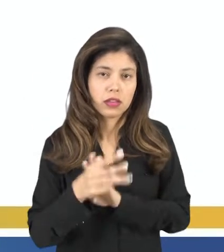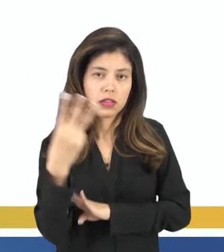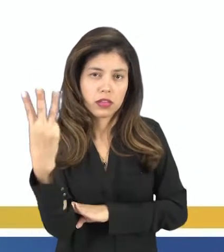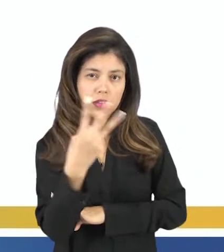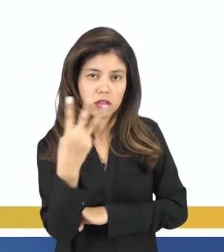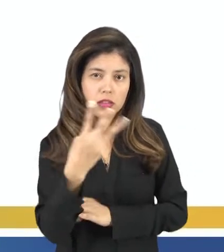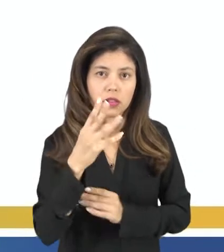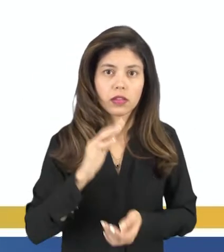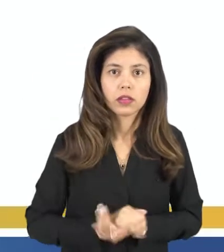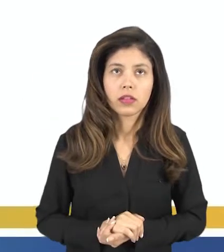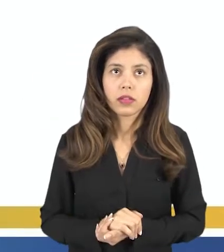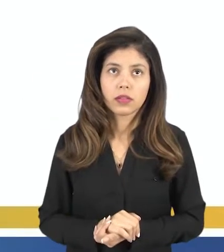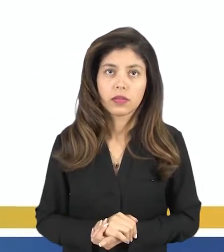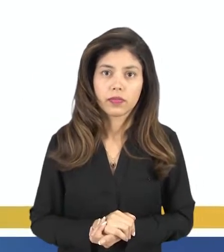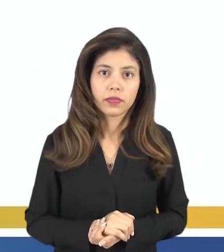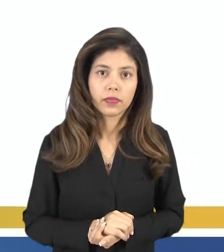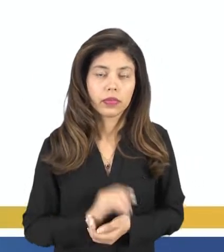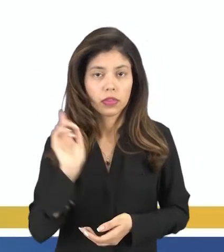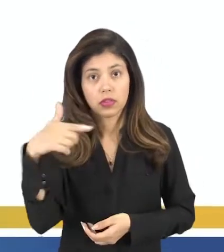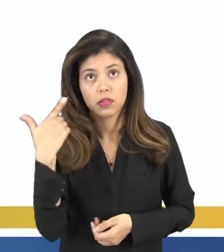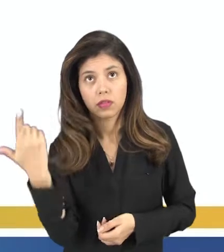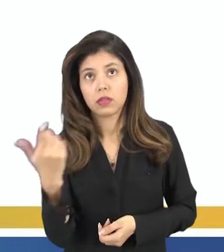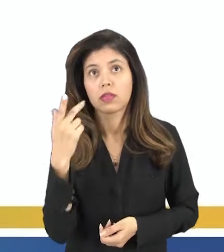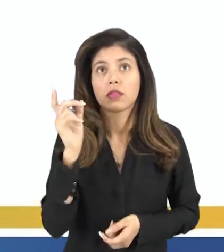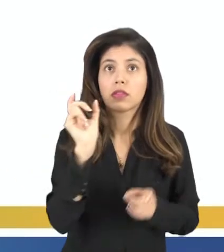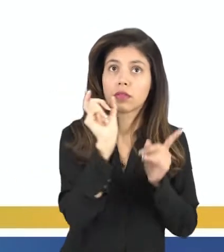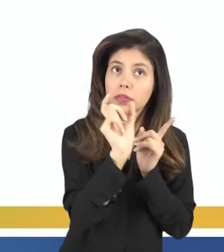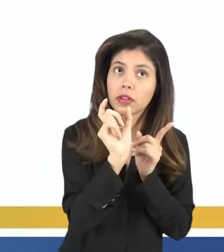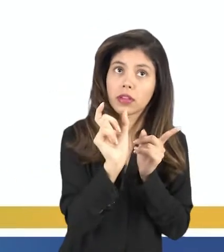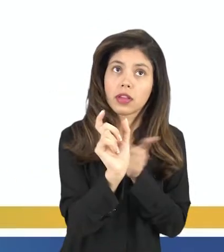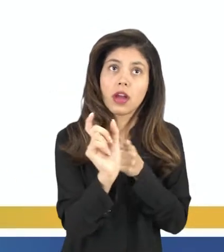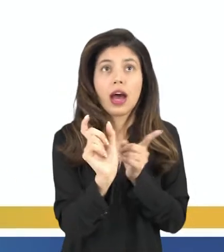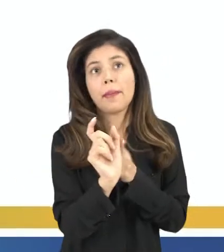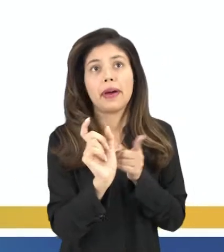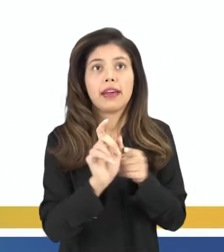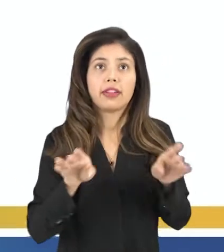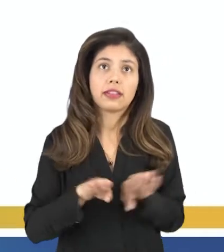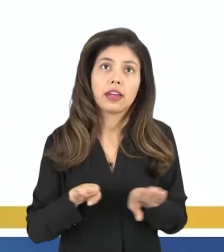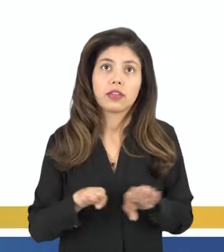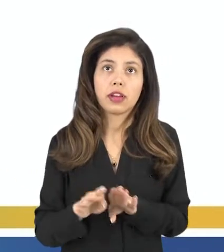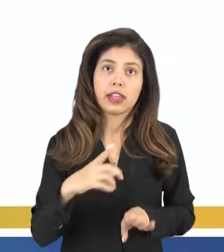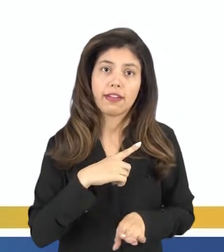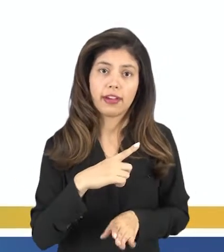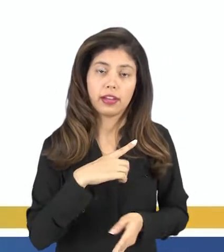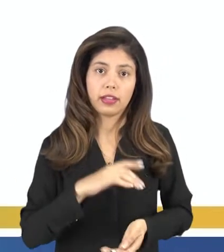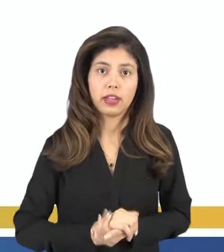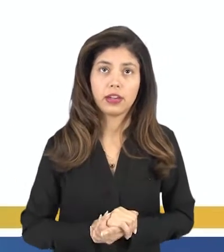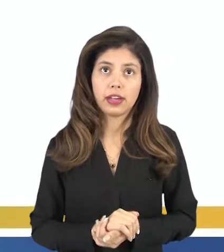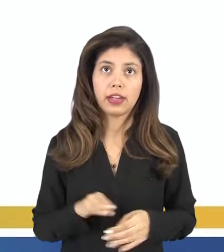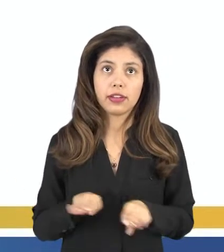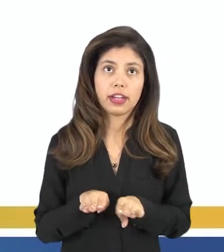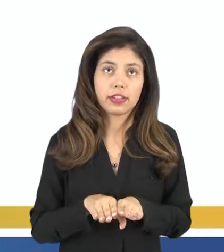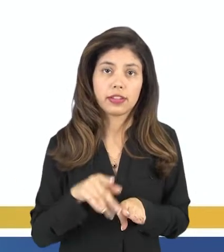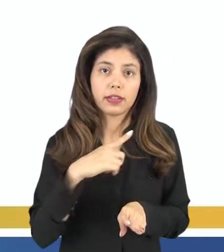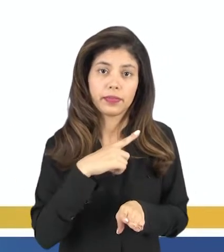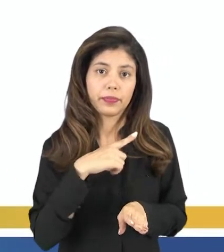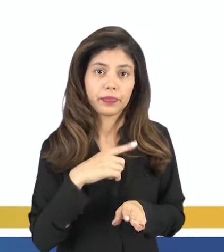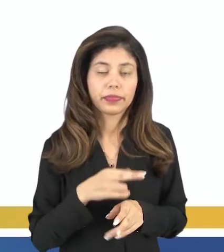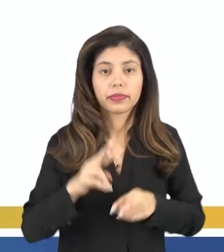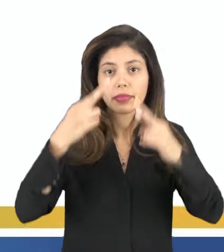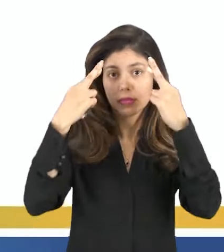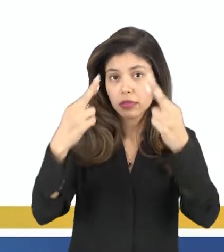três informações ou, em outras palavras, três apontamentos que nos norteiam a